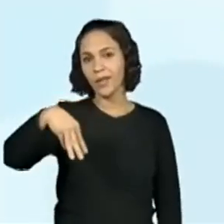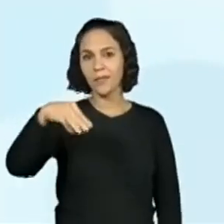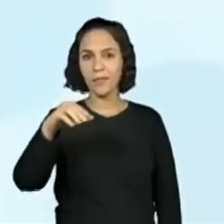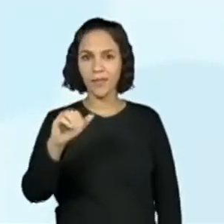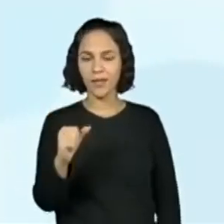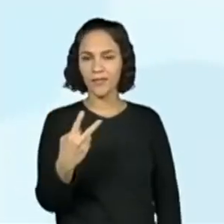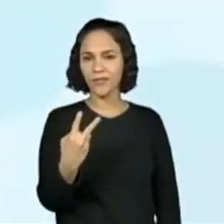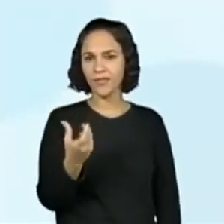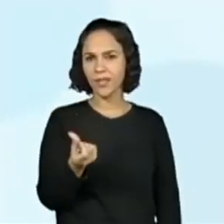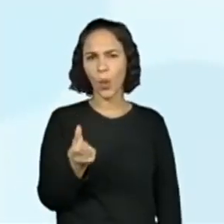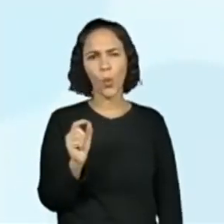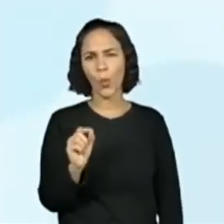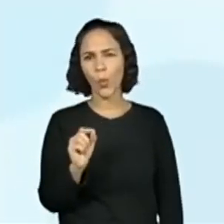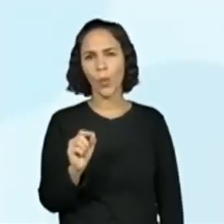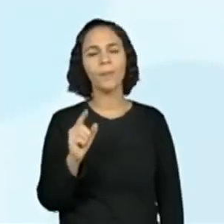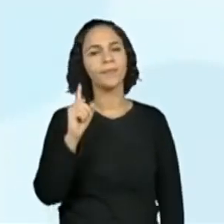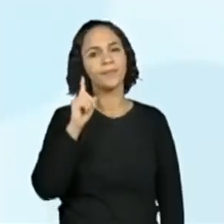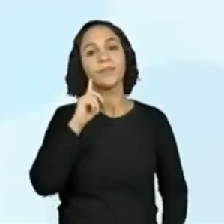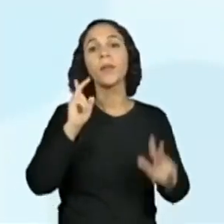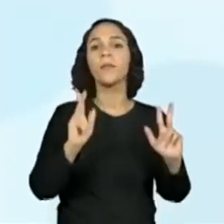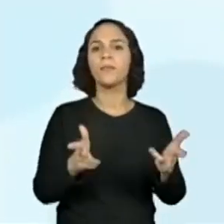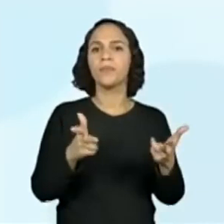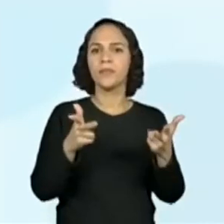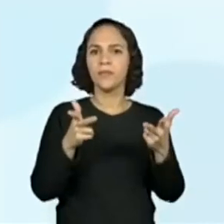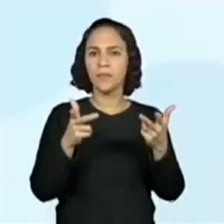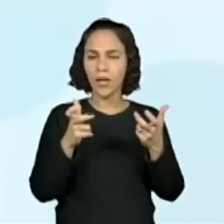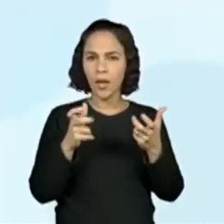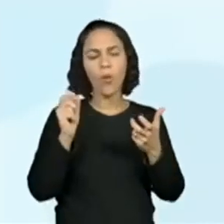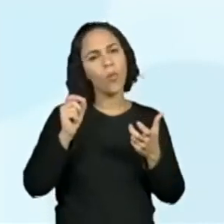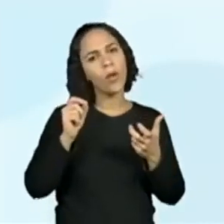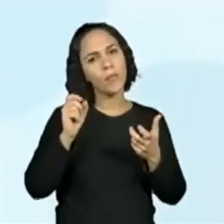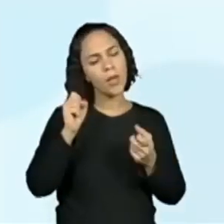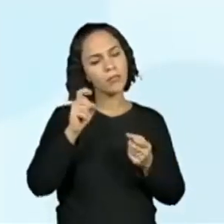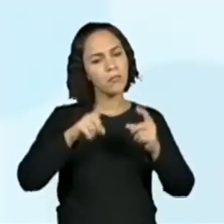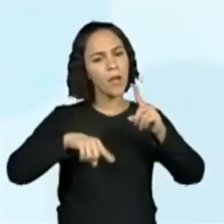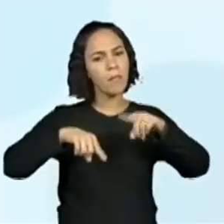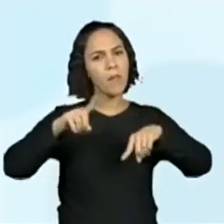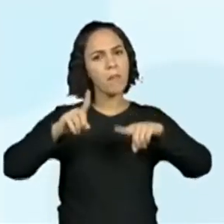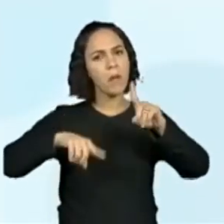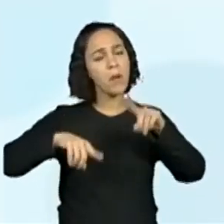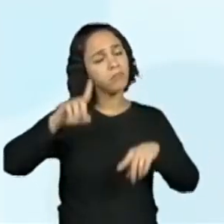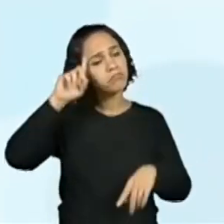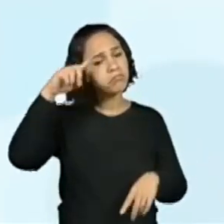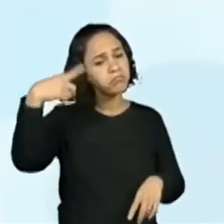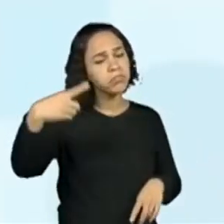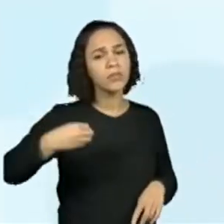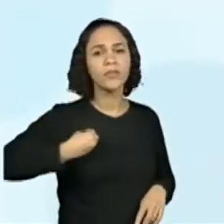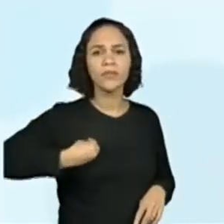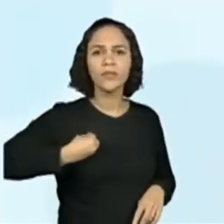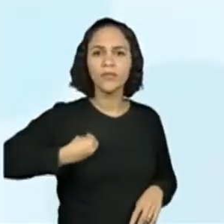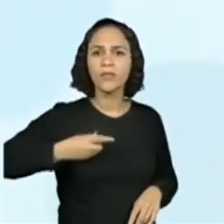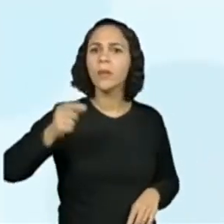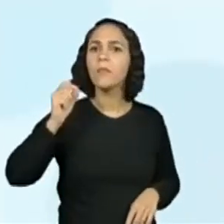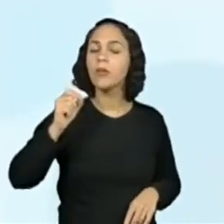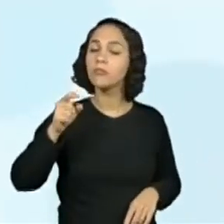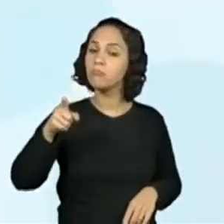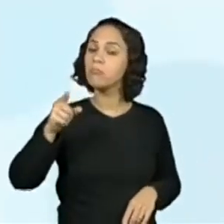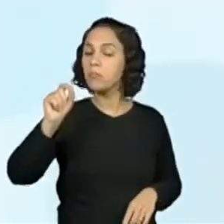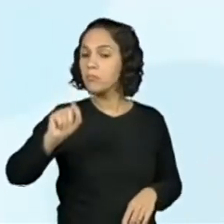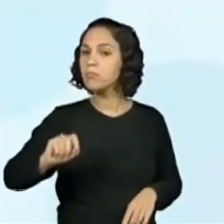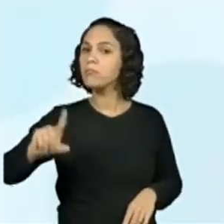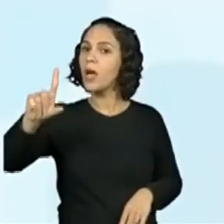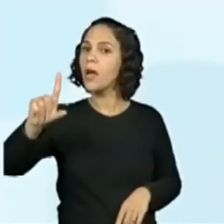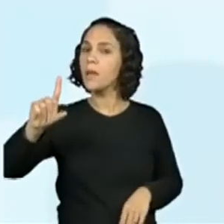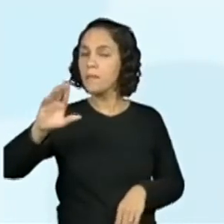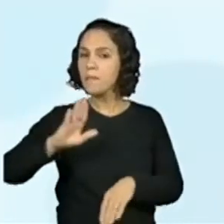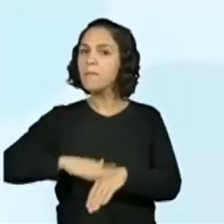EF04MA26. Identificar entre eventos aleatórios cotidianos aqueles que têm maior chance de